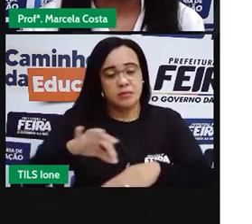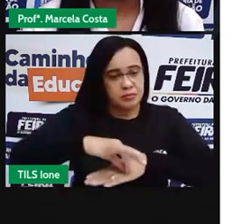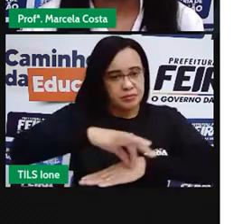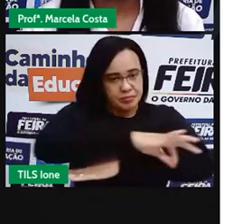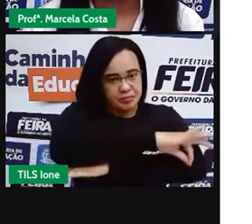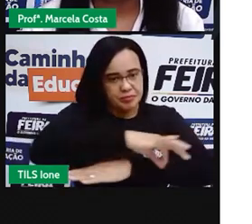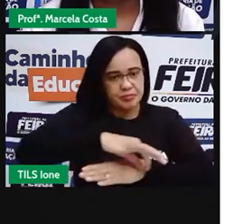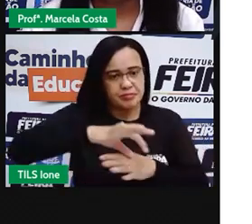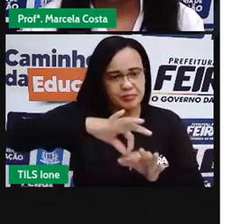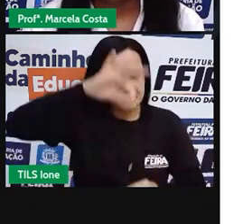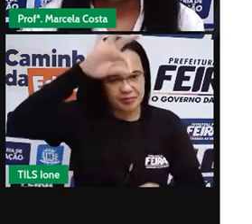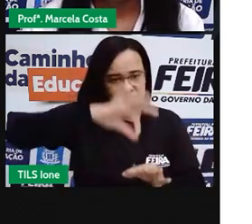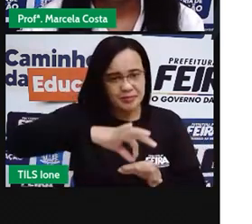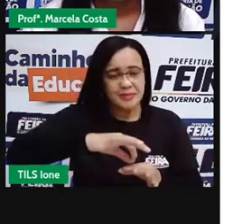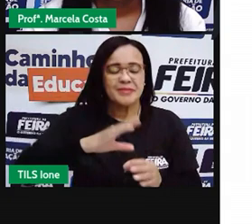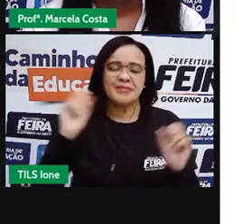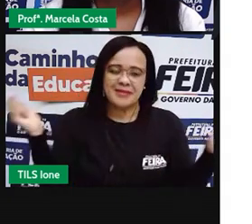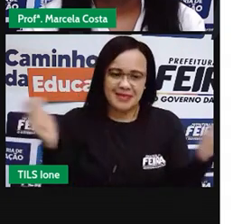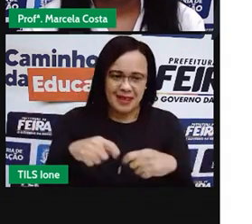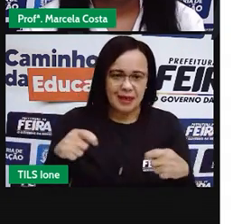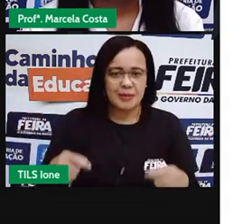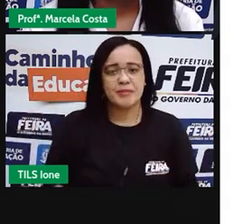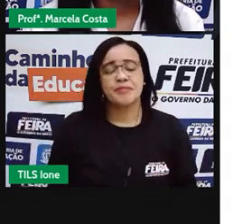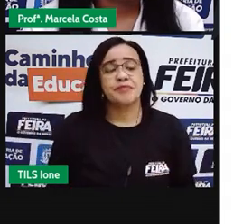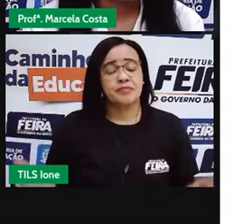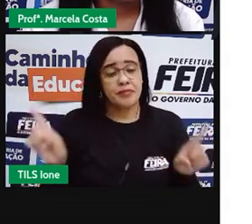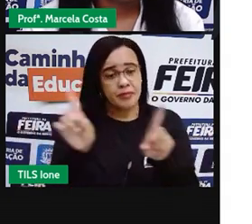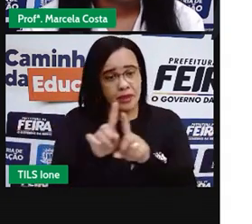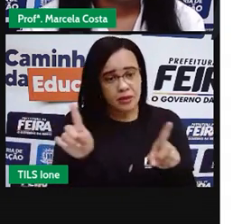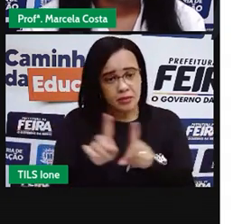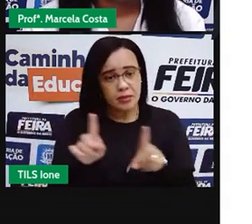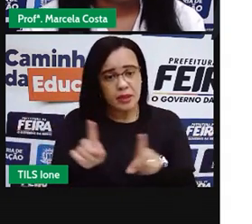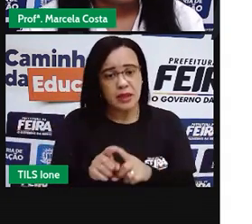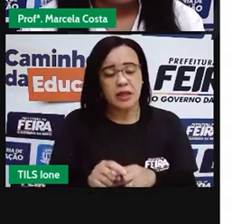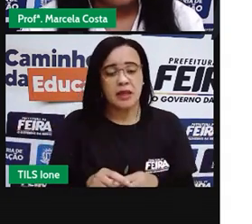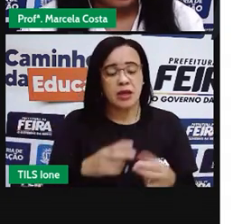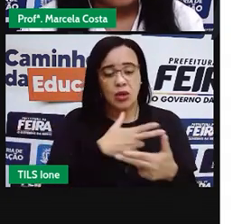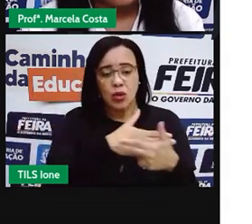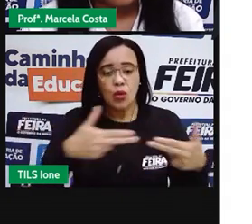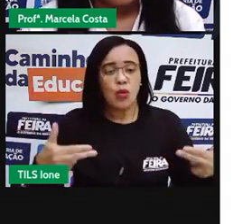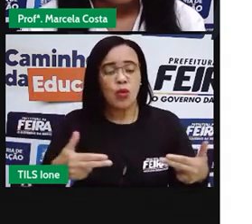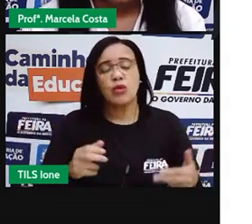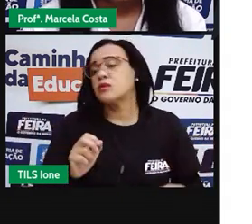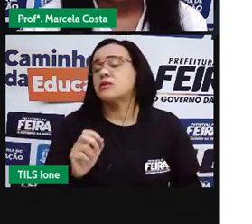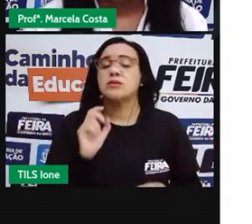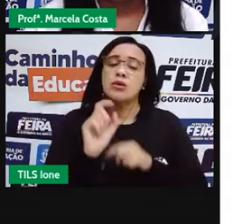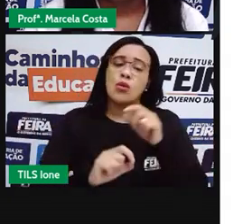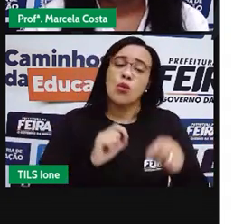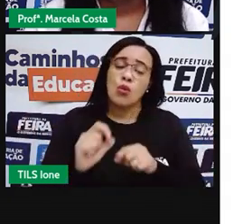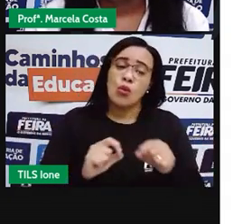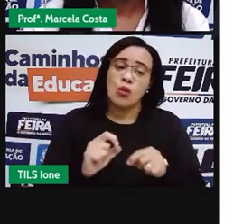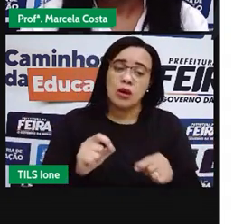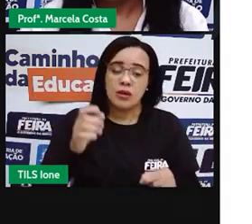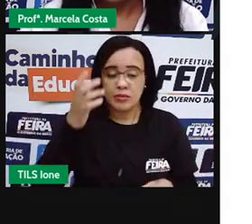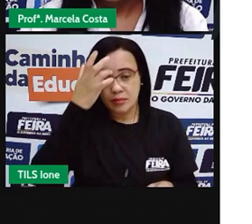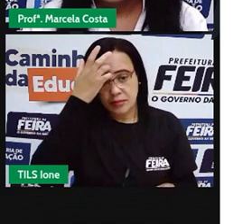E tem também, crianças, instrumentos que não são convencionais, que são